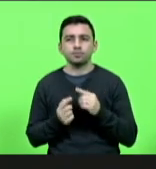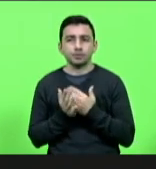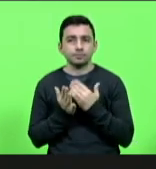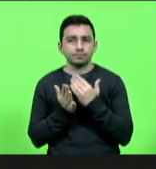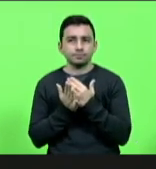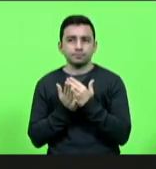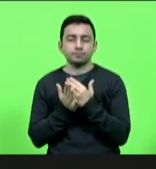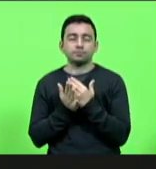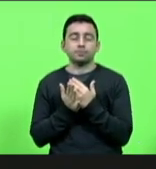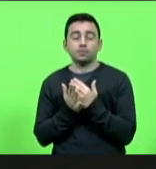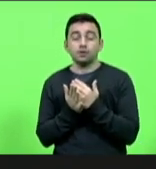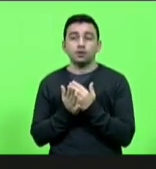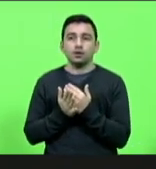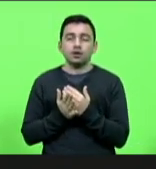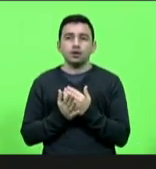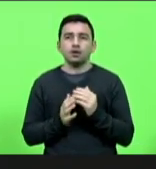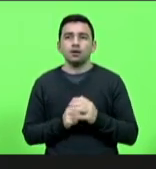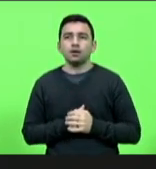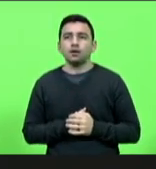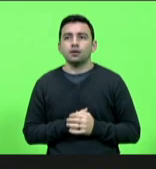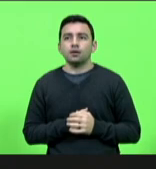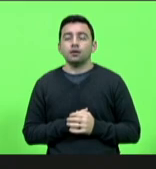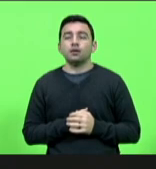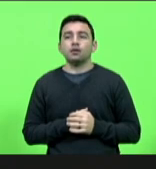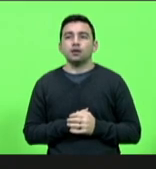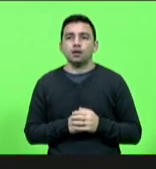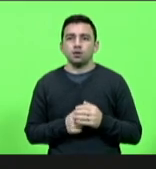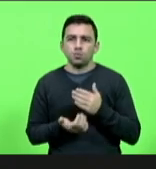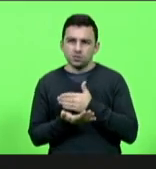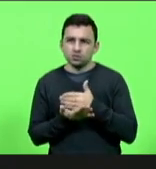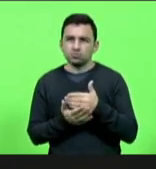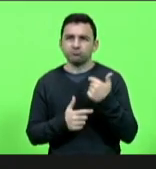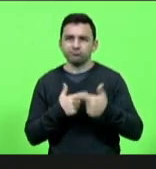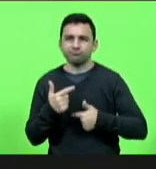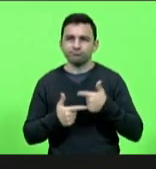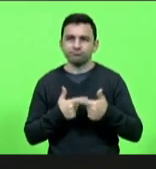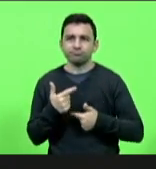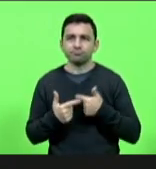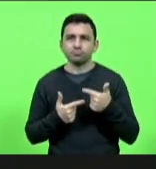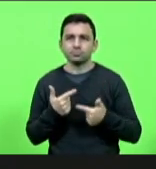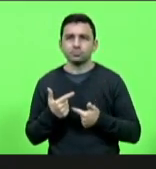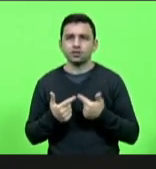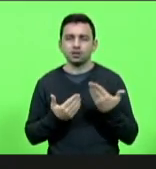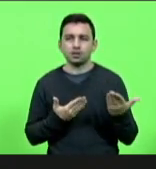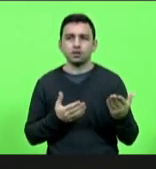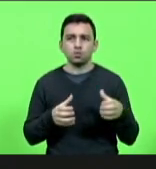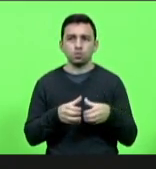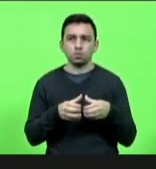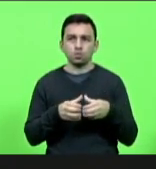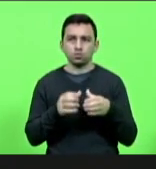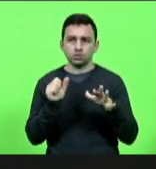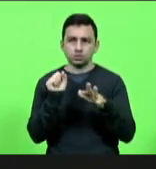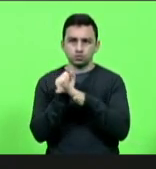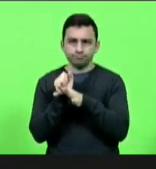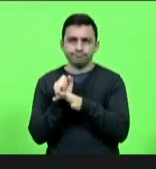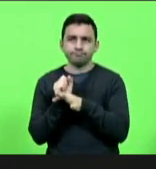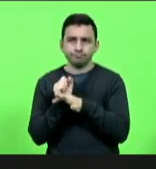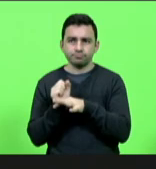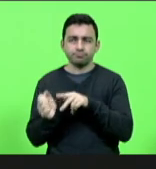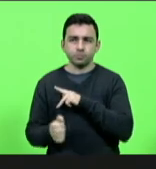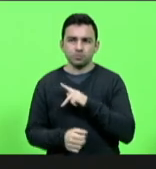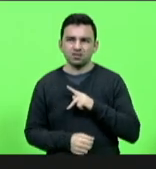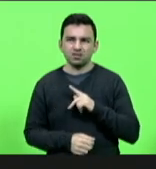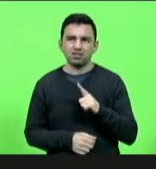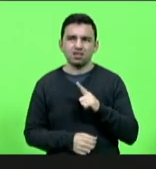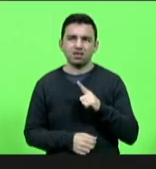presidente nós iniciamos um um trabalho com as forças de segurança pública do nosso Estado tinha 15